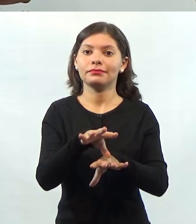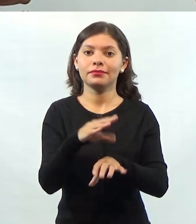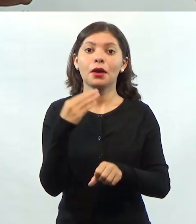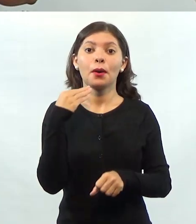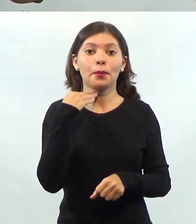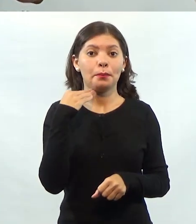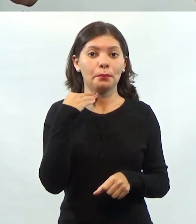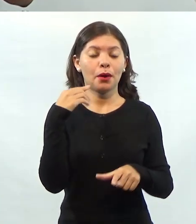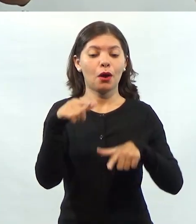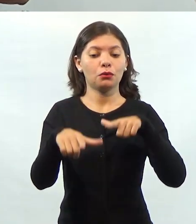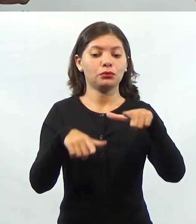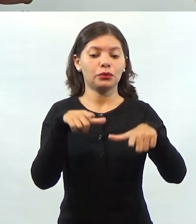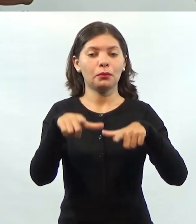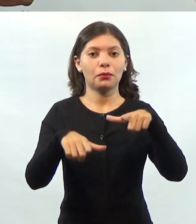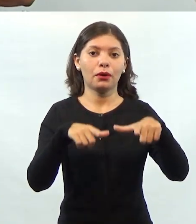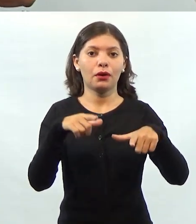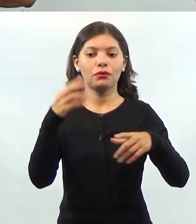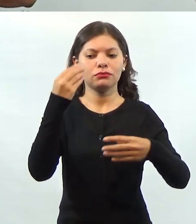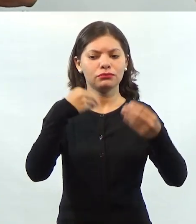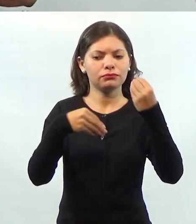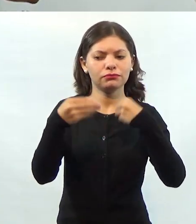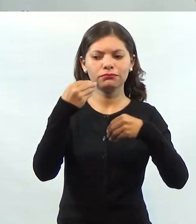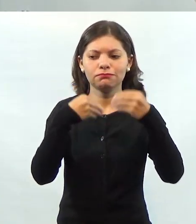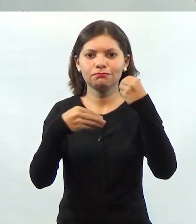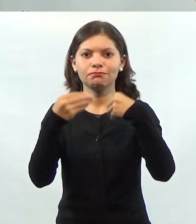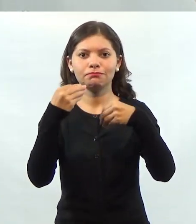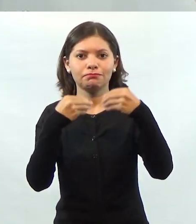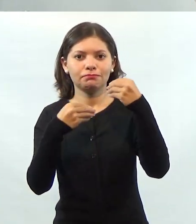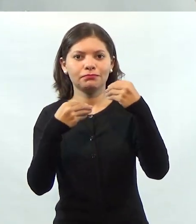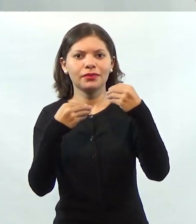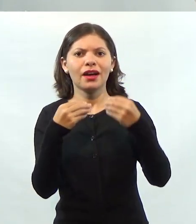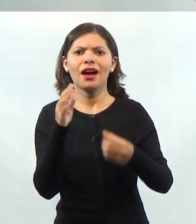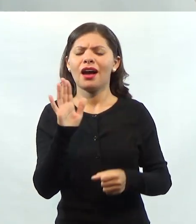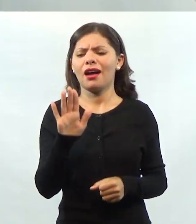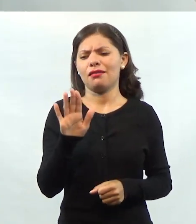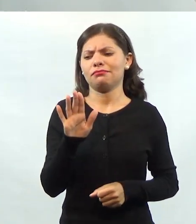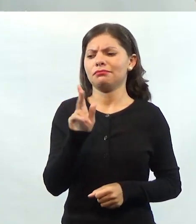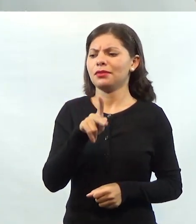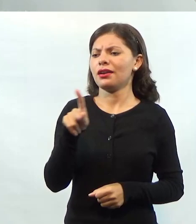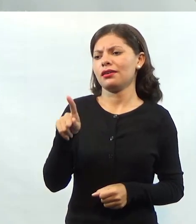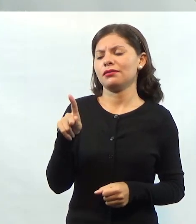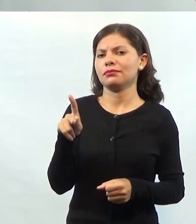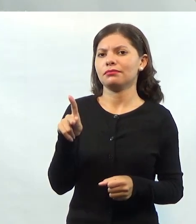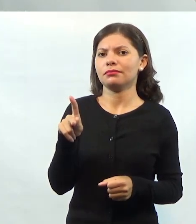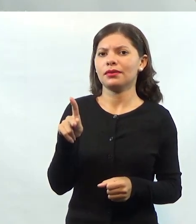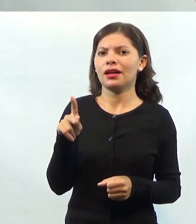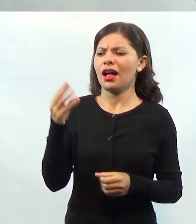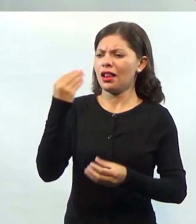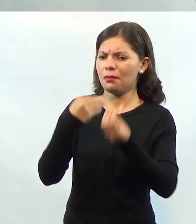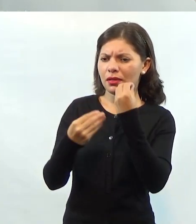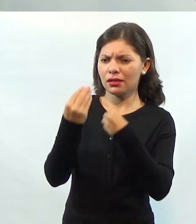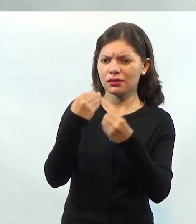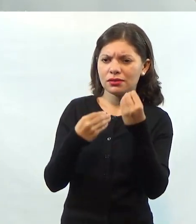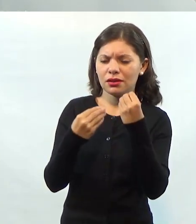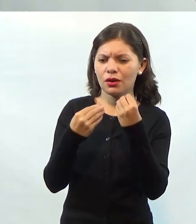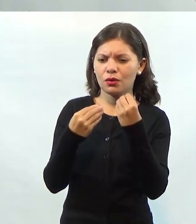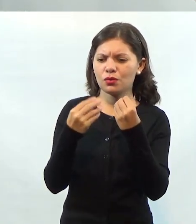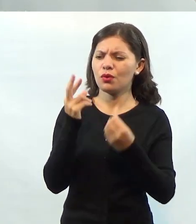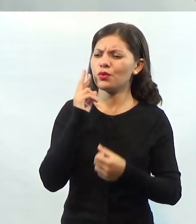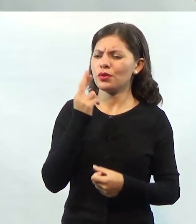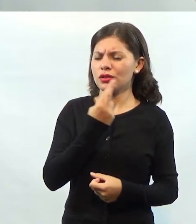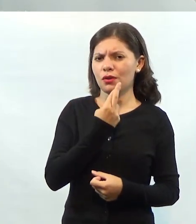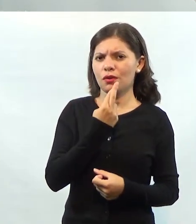bancários, serviços de alimentação. Ah, professor, mas espera aí. A alimentação, o